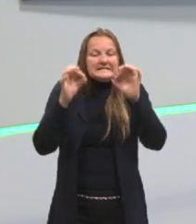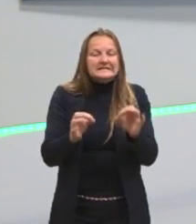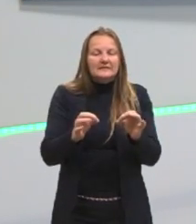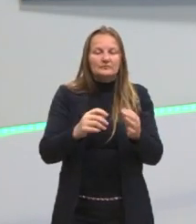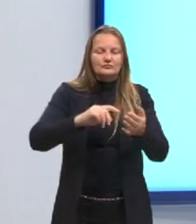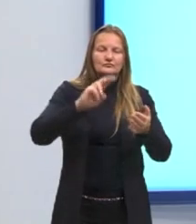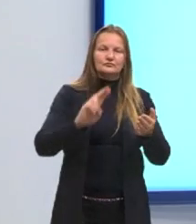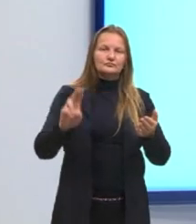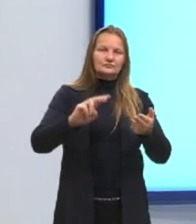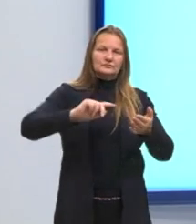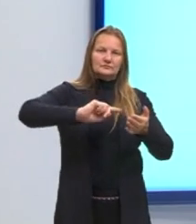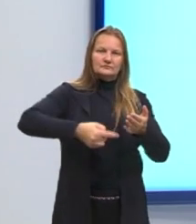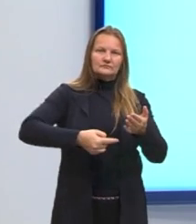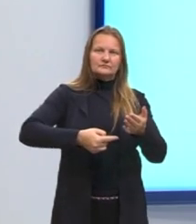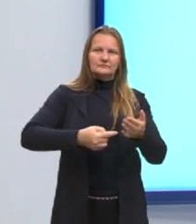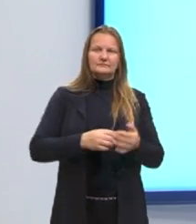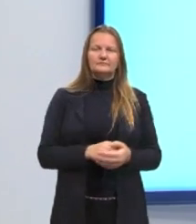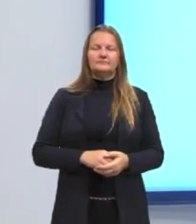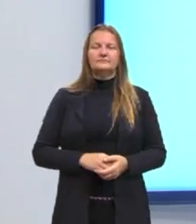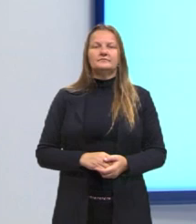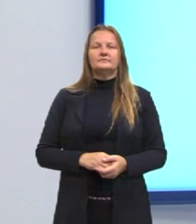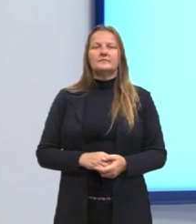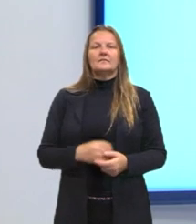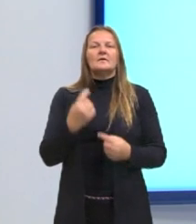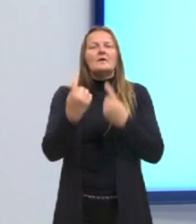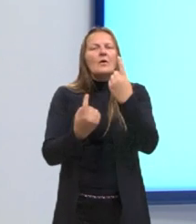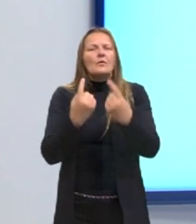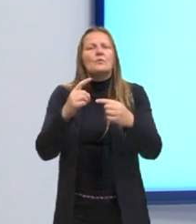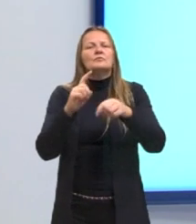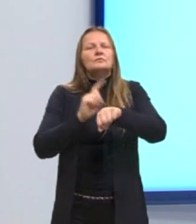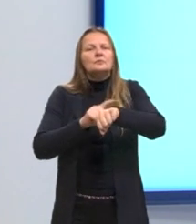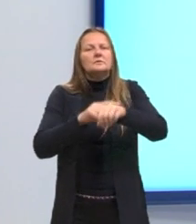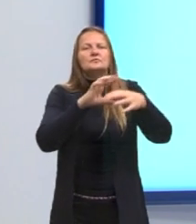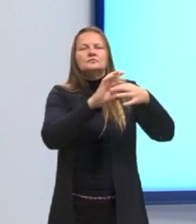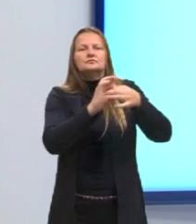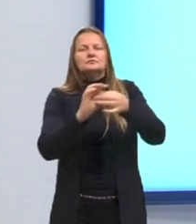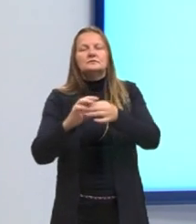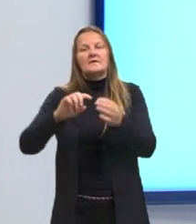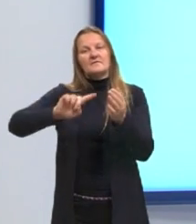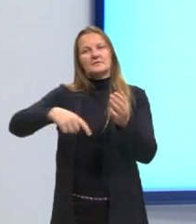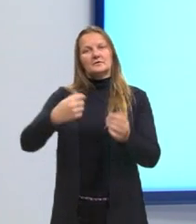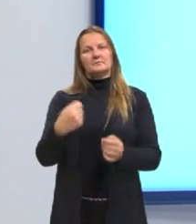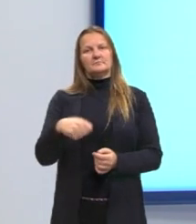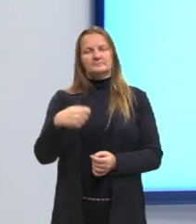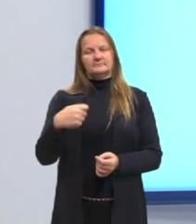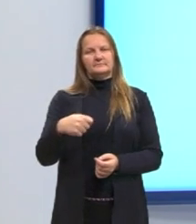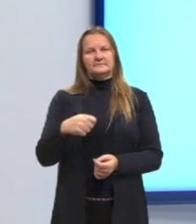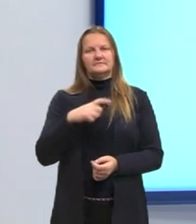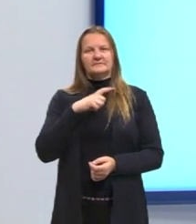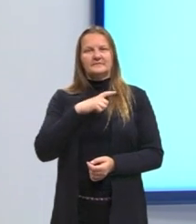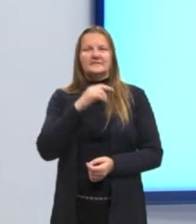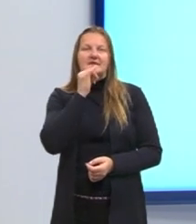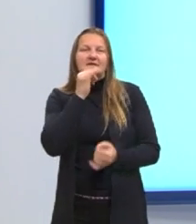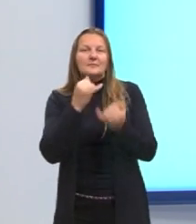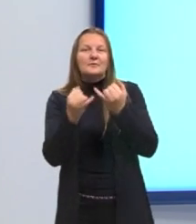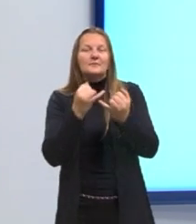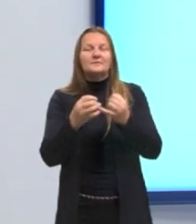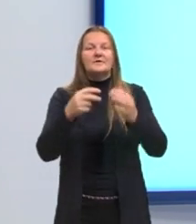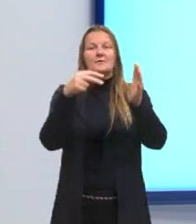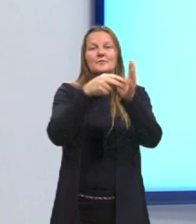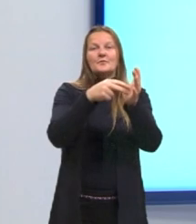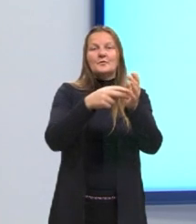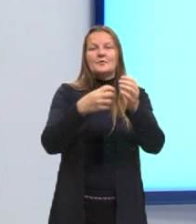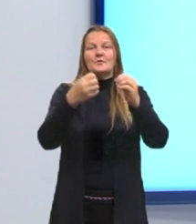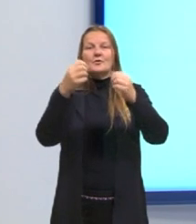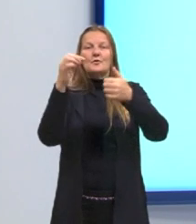gente tem, segundo a gramática normativa, que em alguns momentos, algumas situações, essa vírgula é necessária, como, por exemplo, enumerar adjetivos e